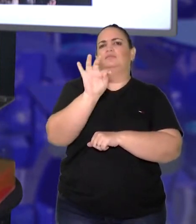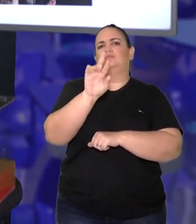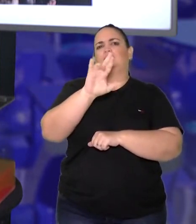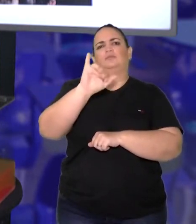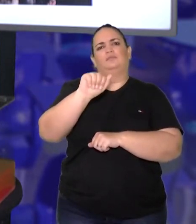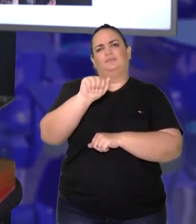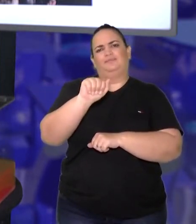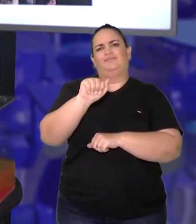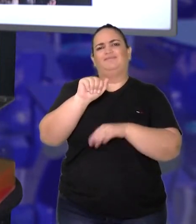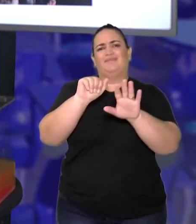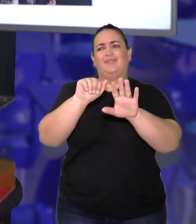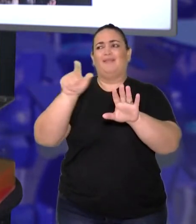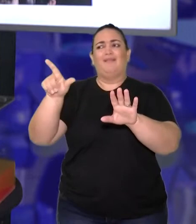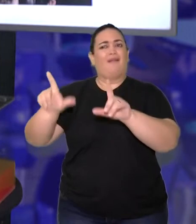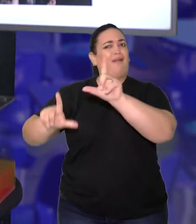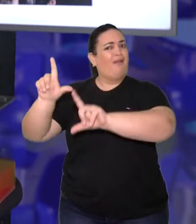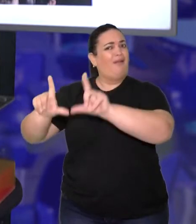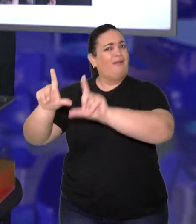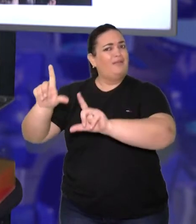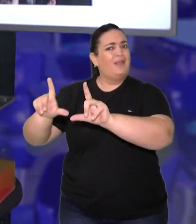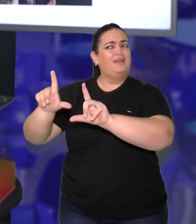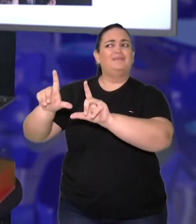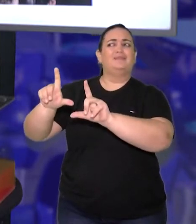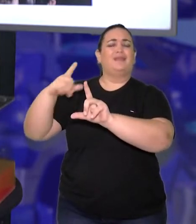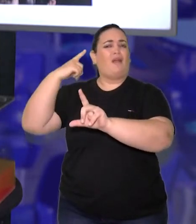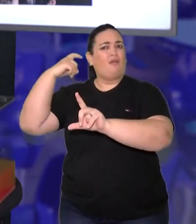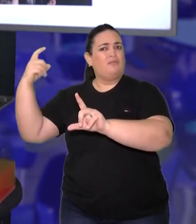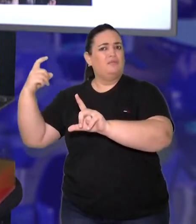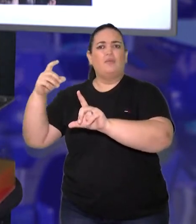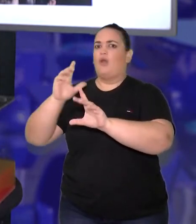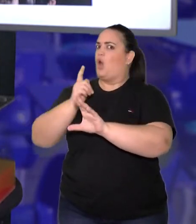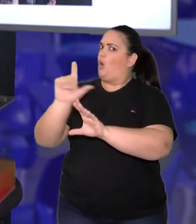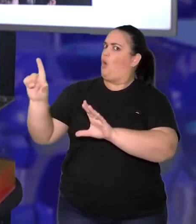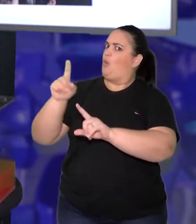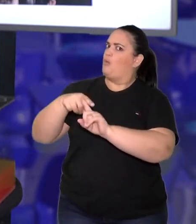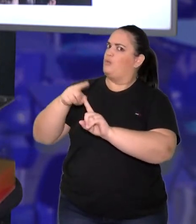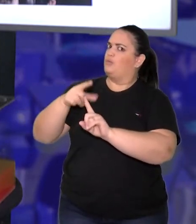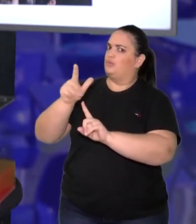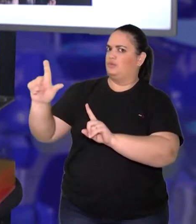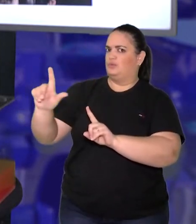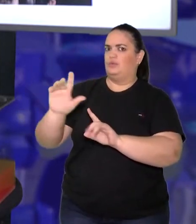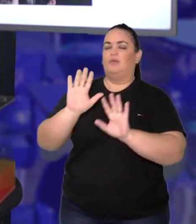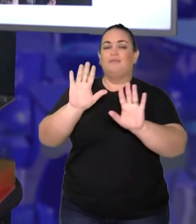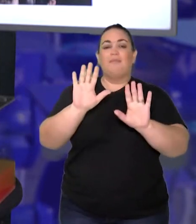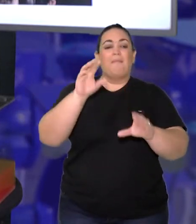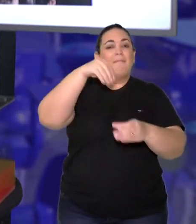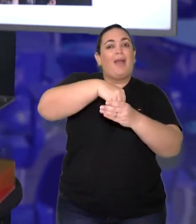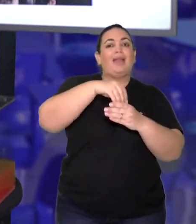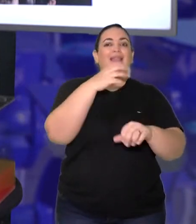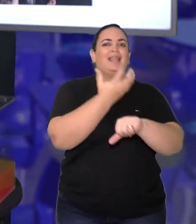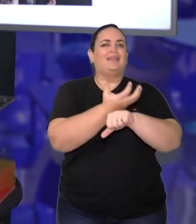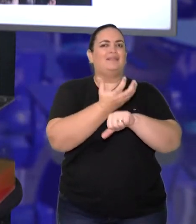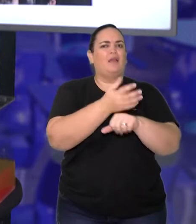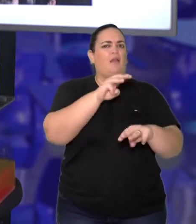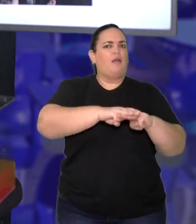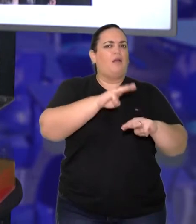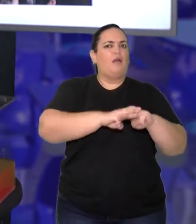é outro tipo de volume, usa a mesma palavra, mas o significado para a gente na matemática é diferente, tá?